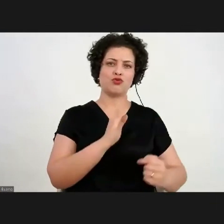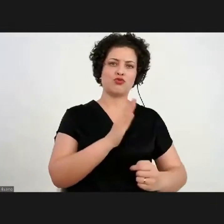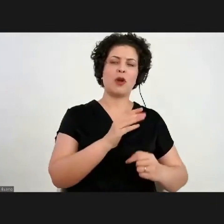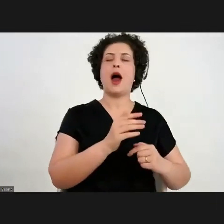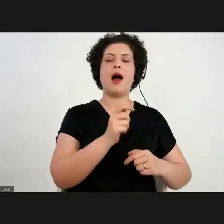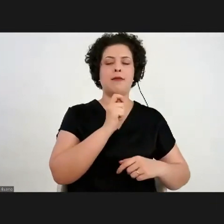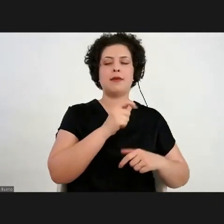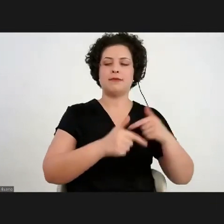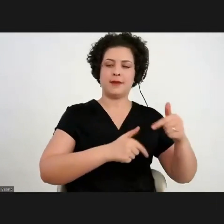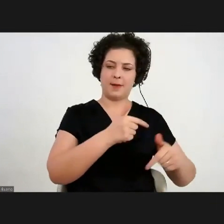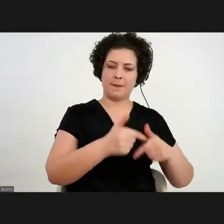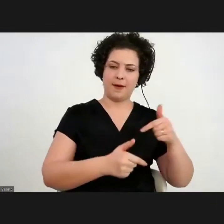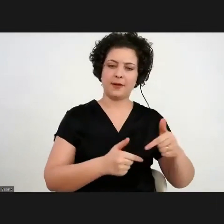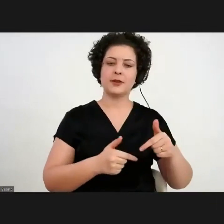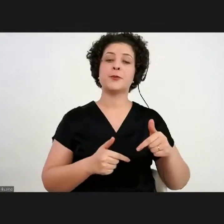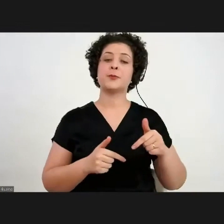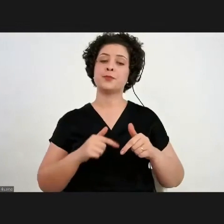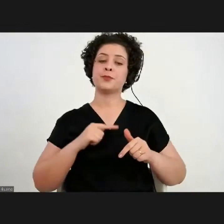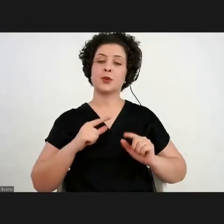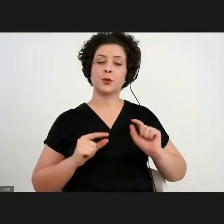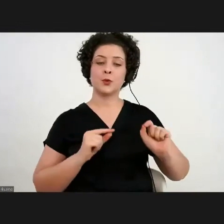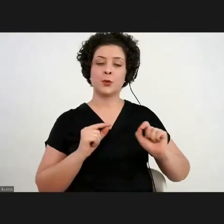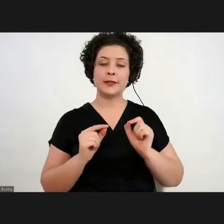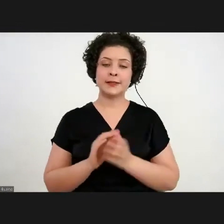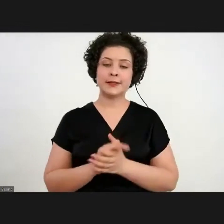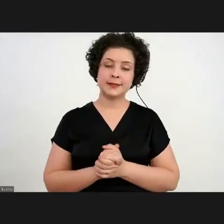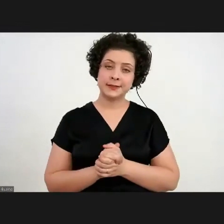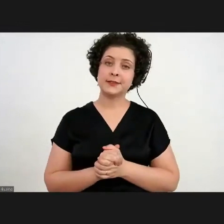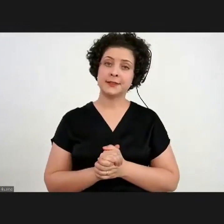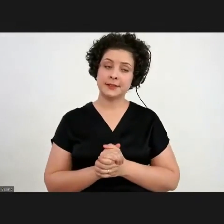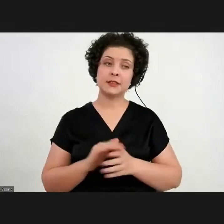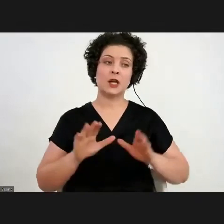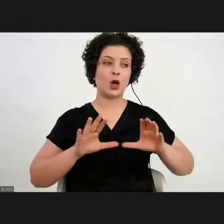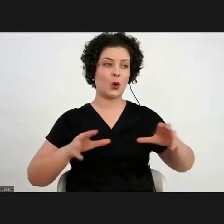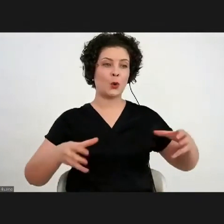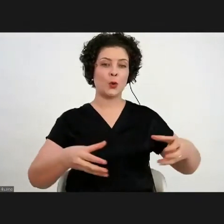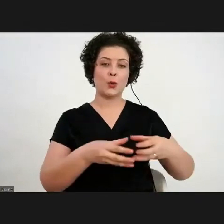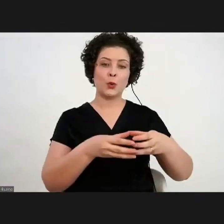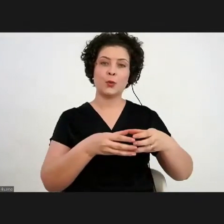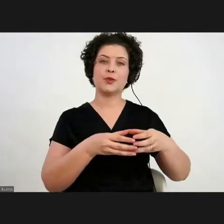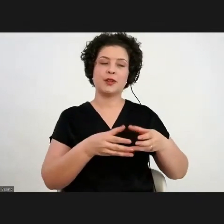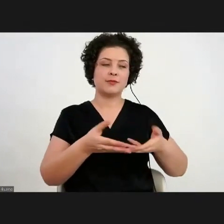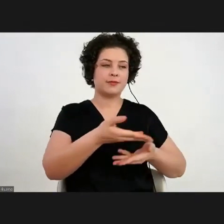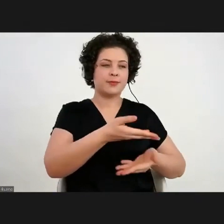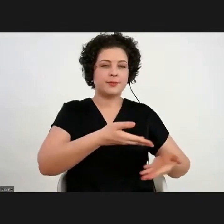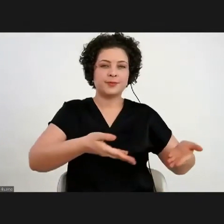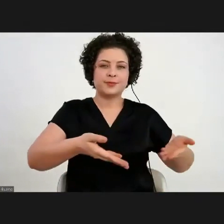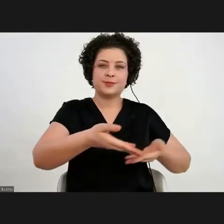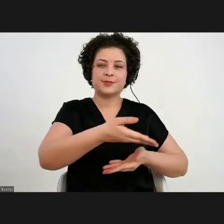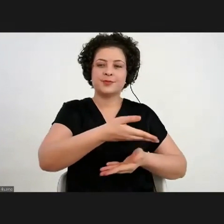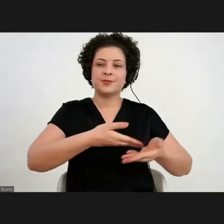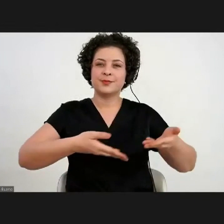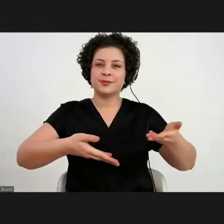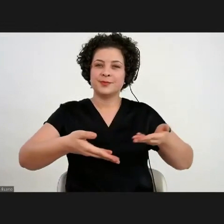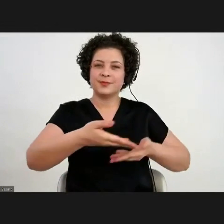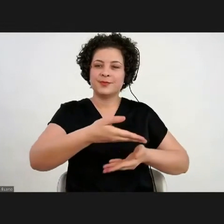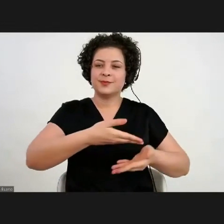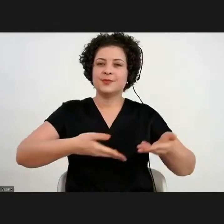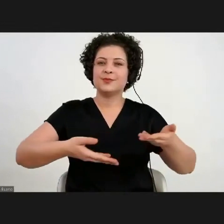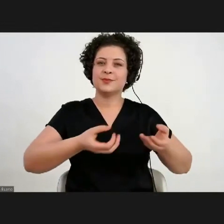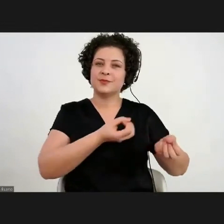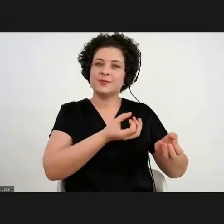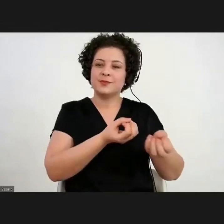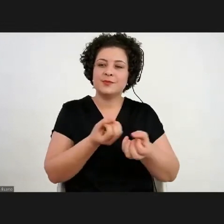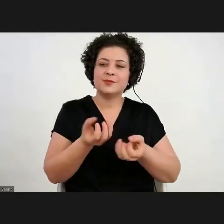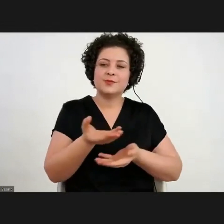mas existe, então, uma comunidade de partilha, se constrói um compartilhamento de